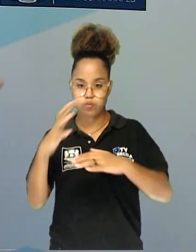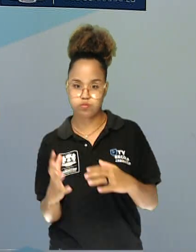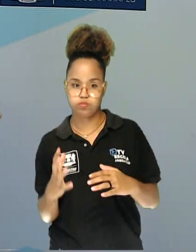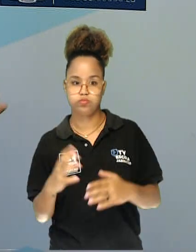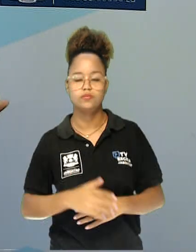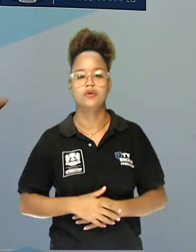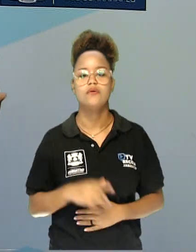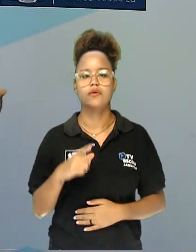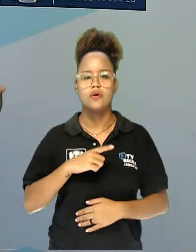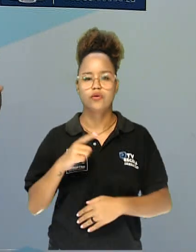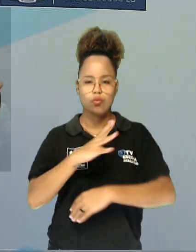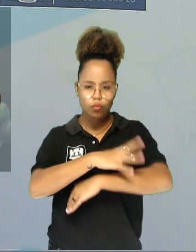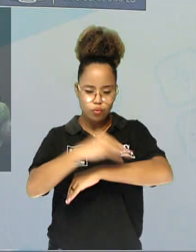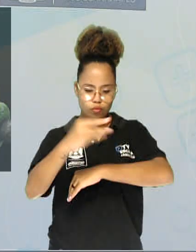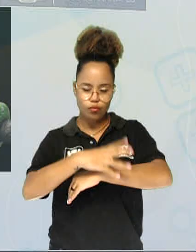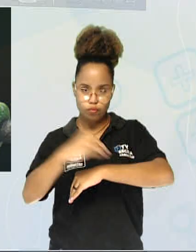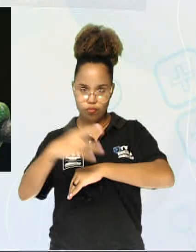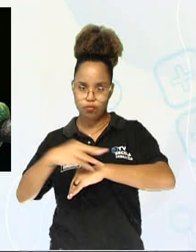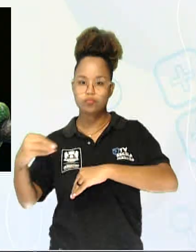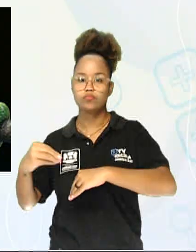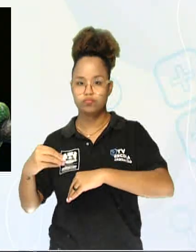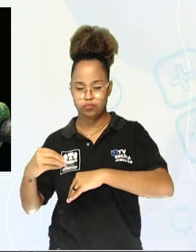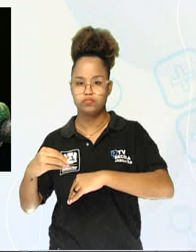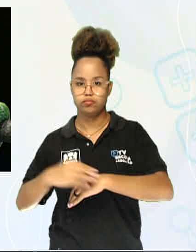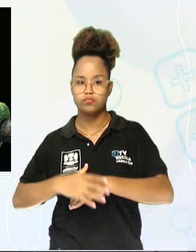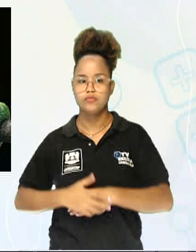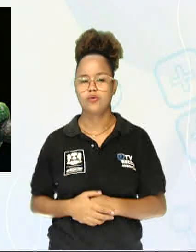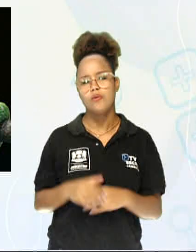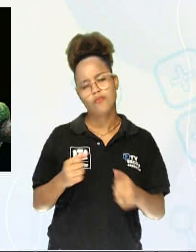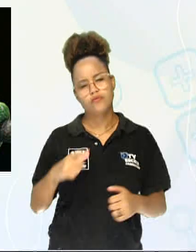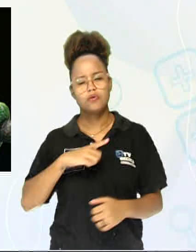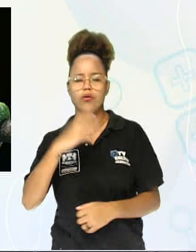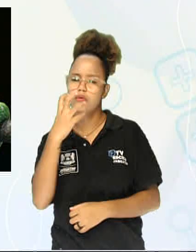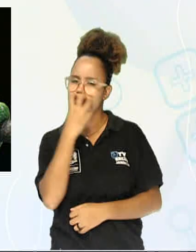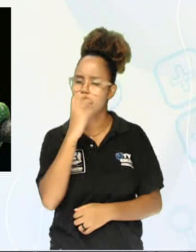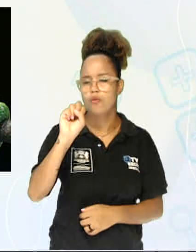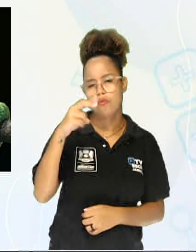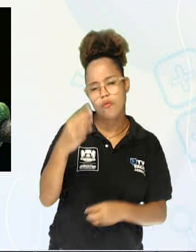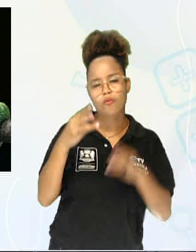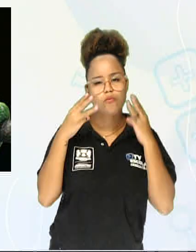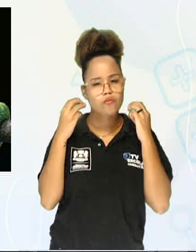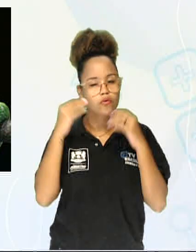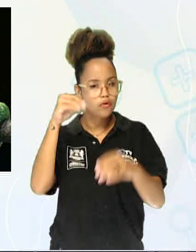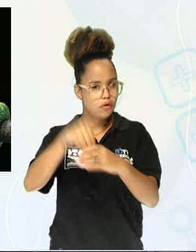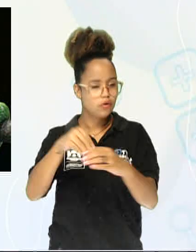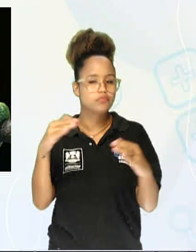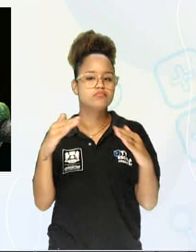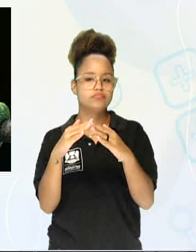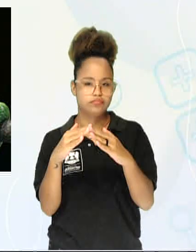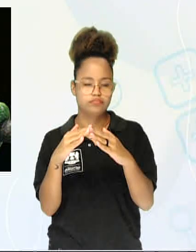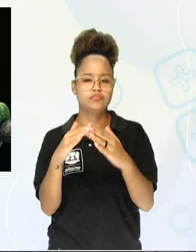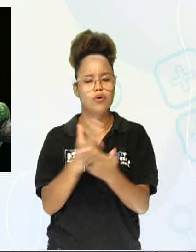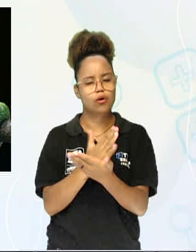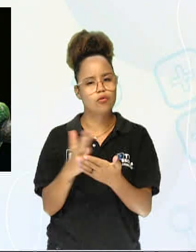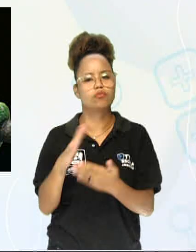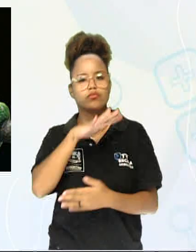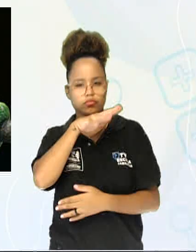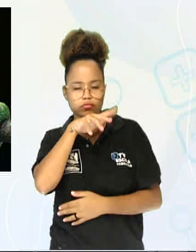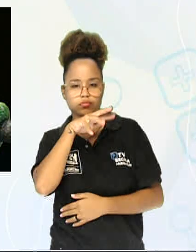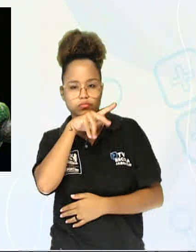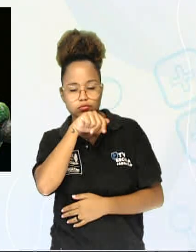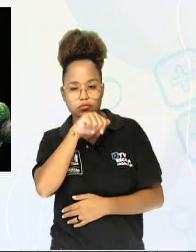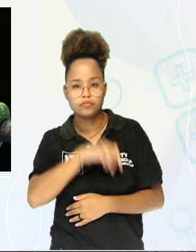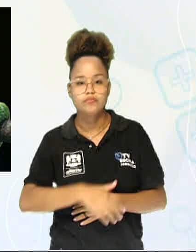pelos, né? Eu creio que você pode ter cachorro ou gato em casa, Algum animal de estimação.